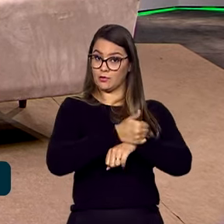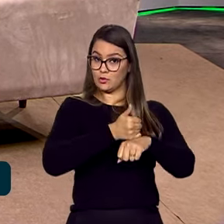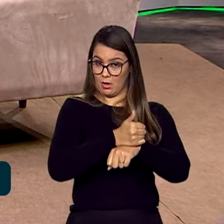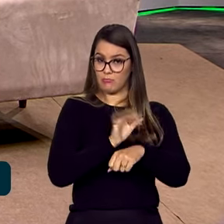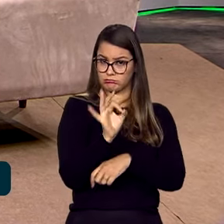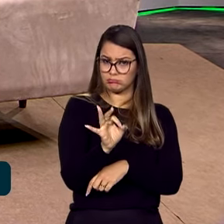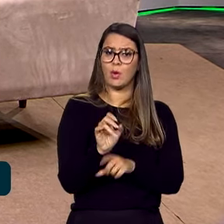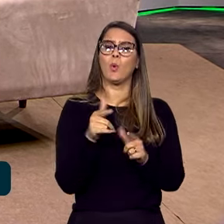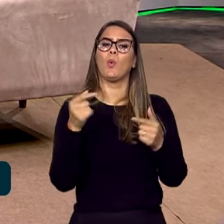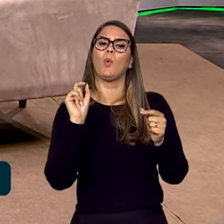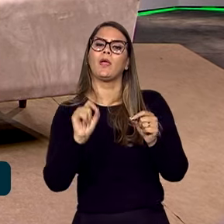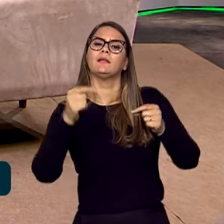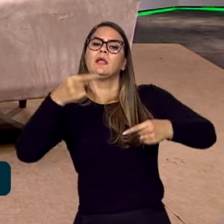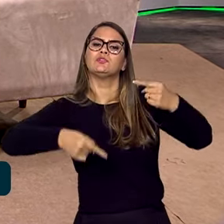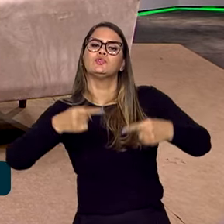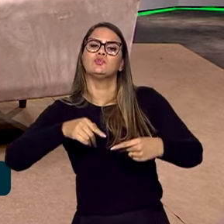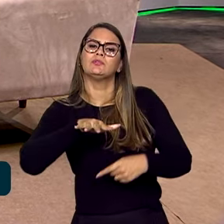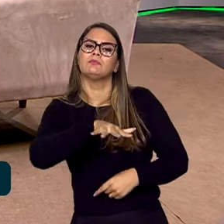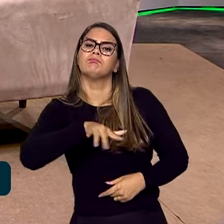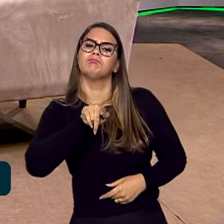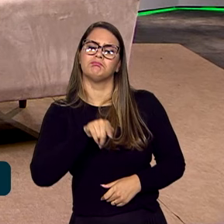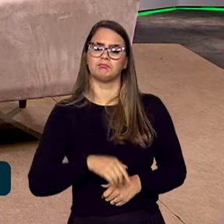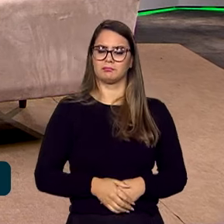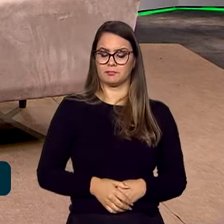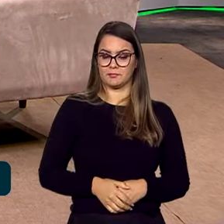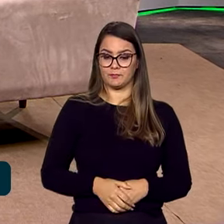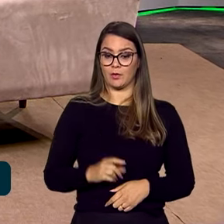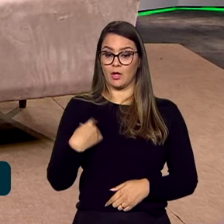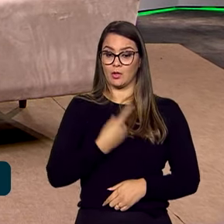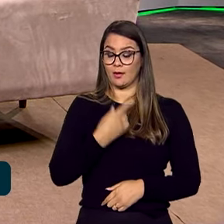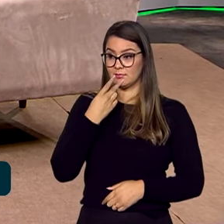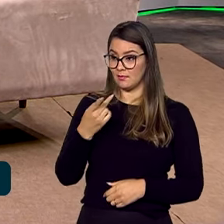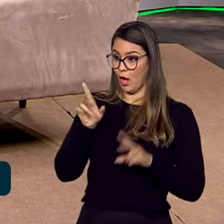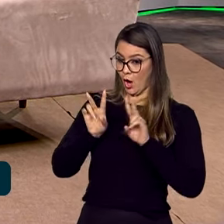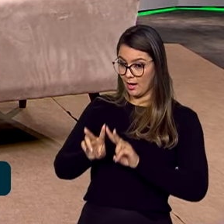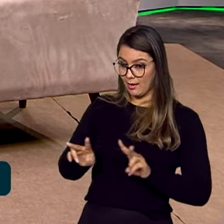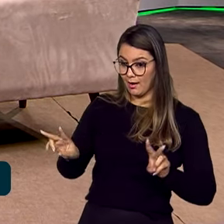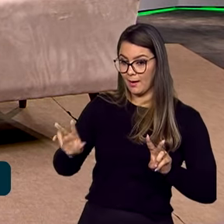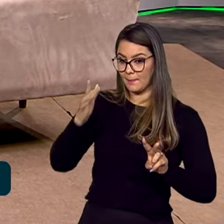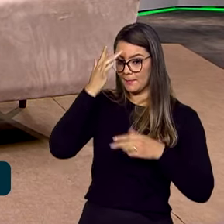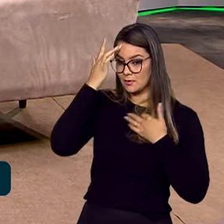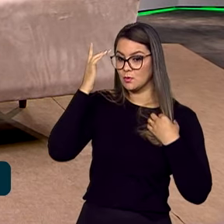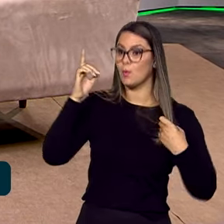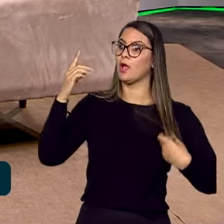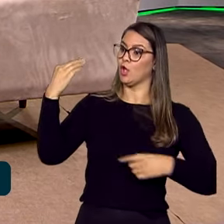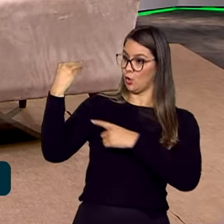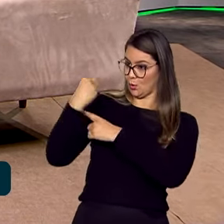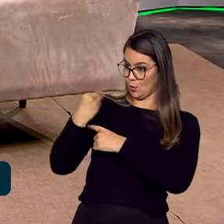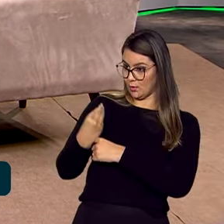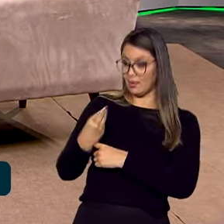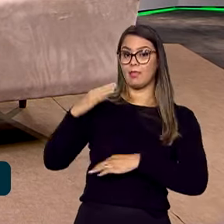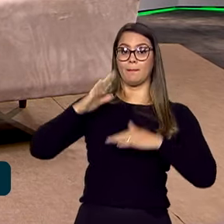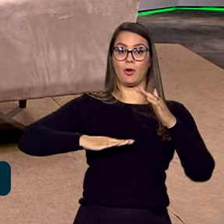O que está sendo discutido em relação a isso, secretária? A gente sempre fala, a gente tem que olhar para quem é cuidado, mas também para quem